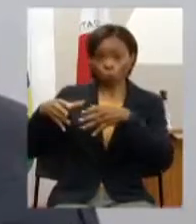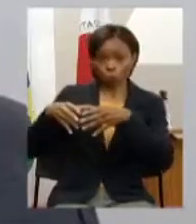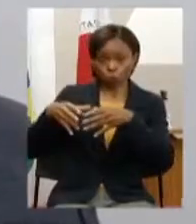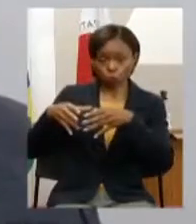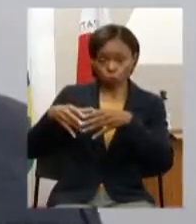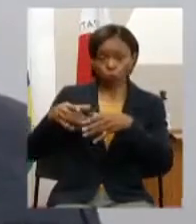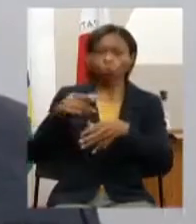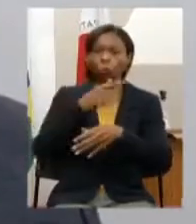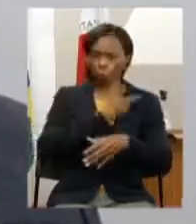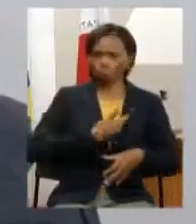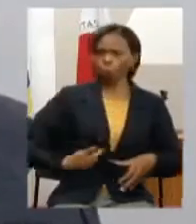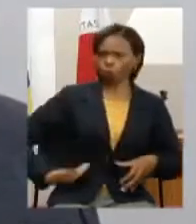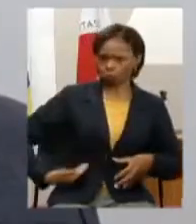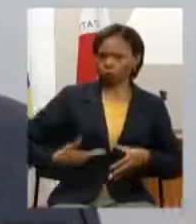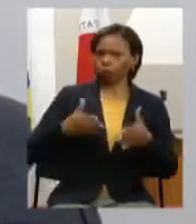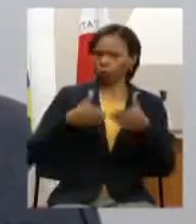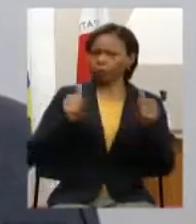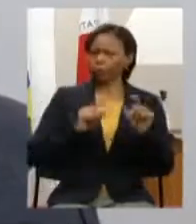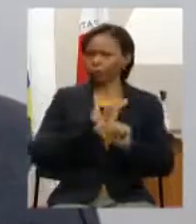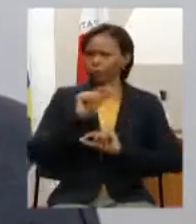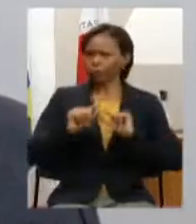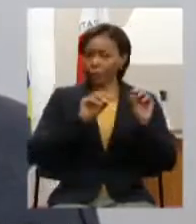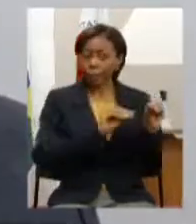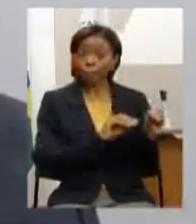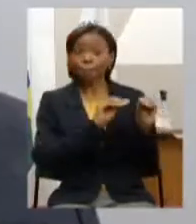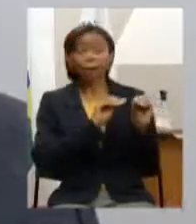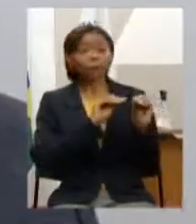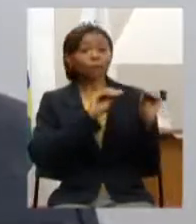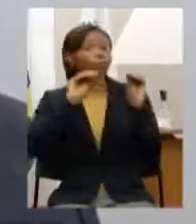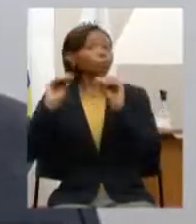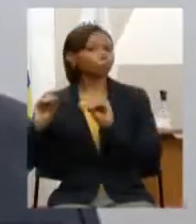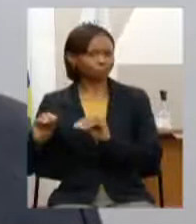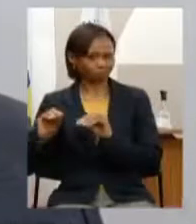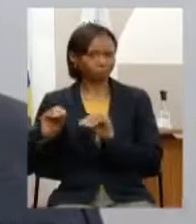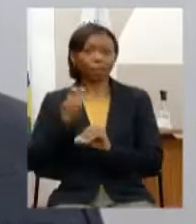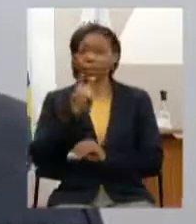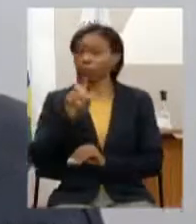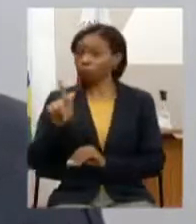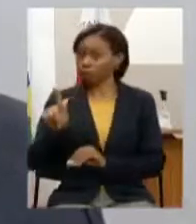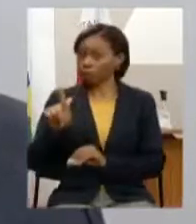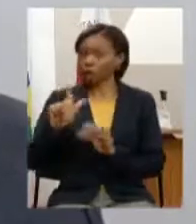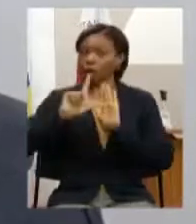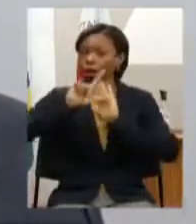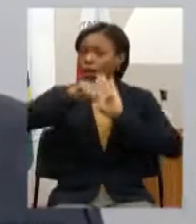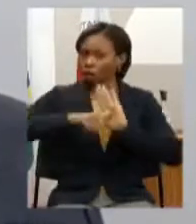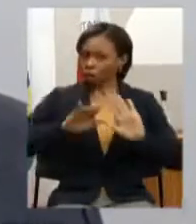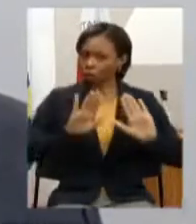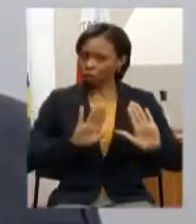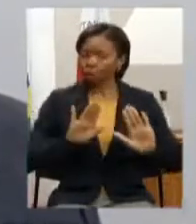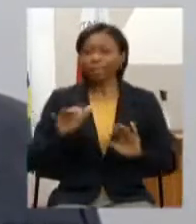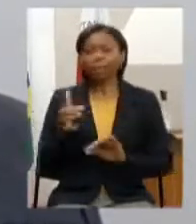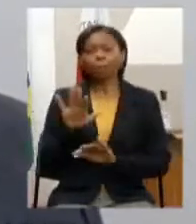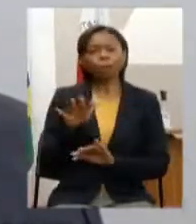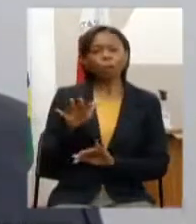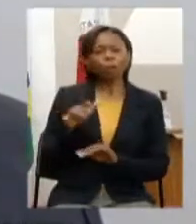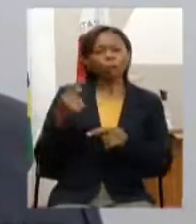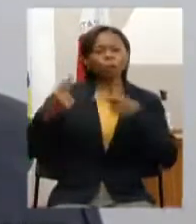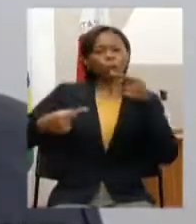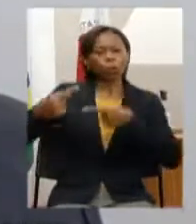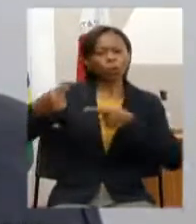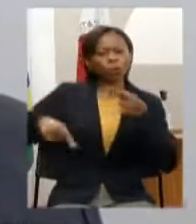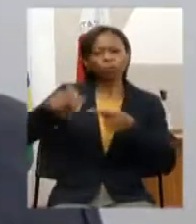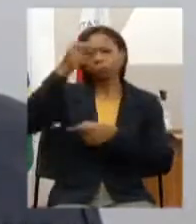recomendou um adiamento da implantação da tecnologia de 5G cerca de 60 políticos incluindo os